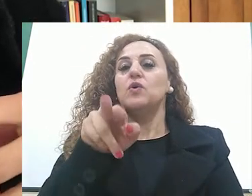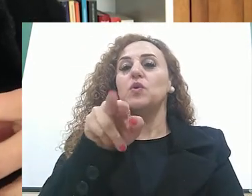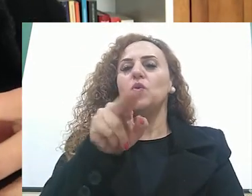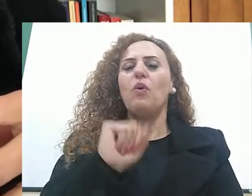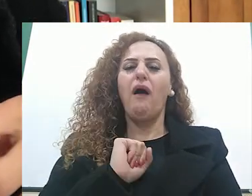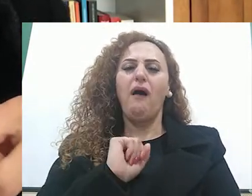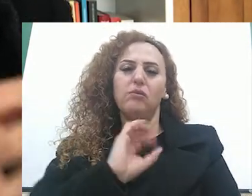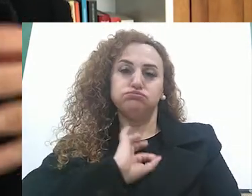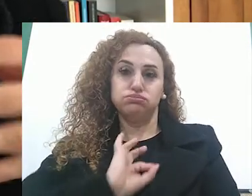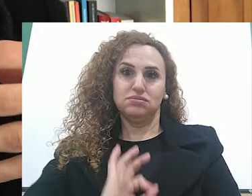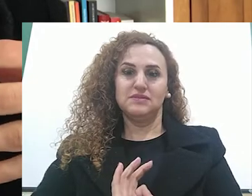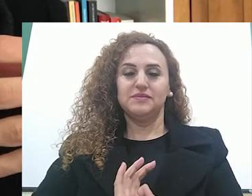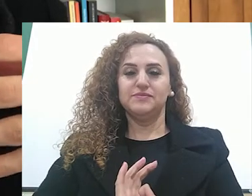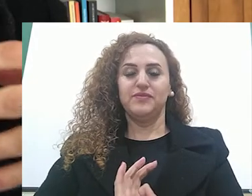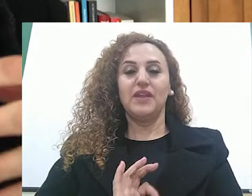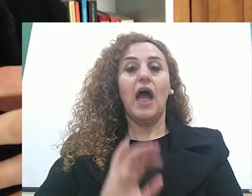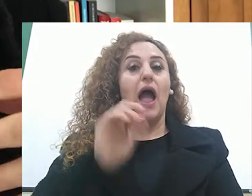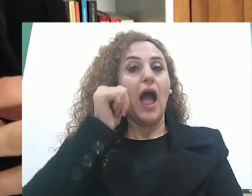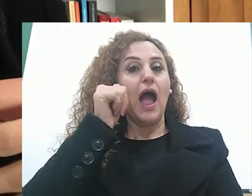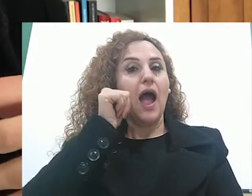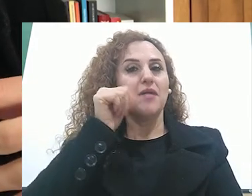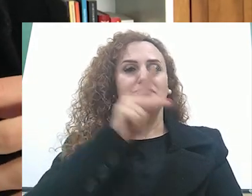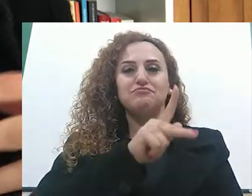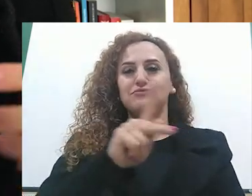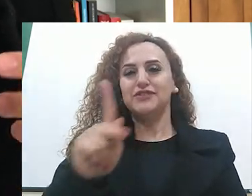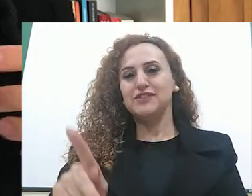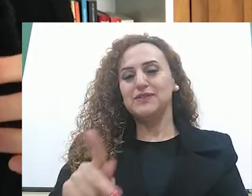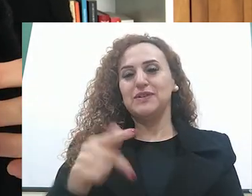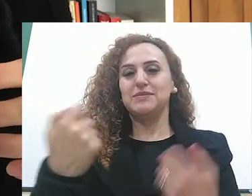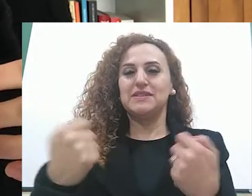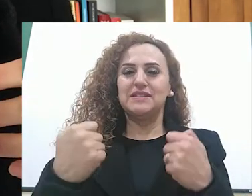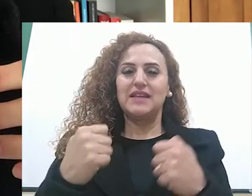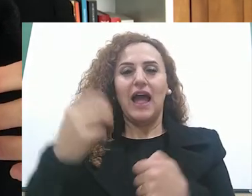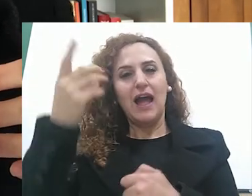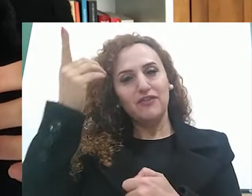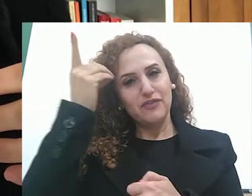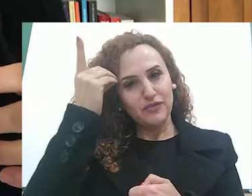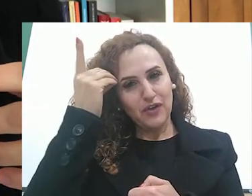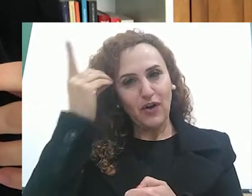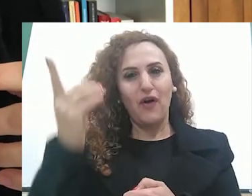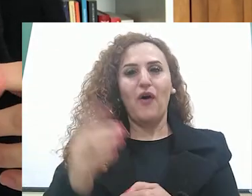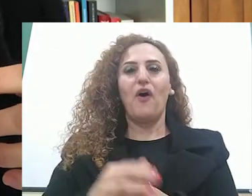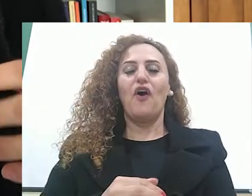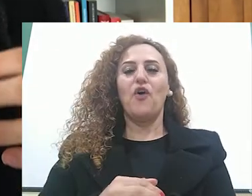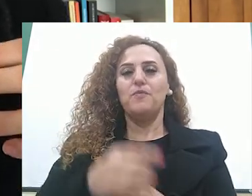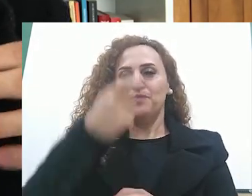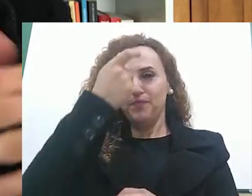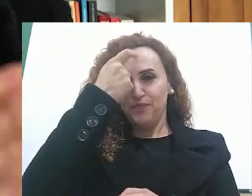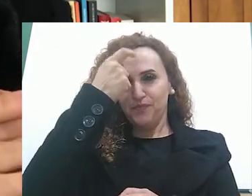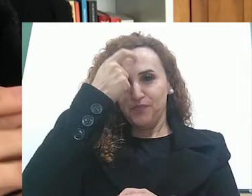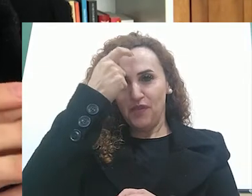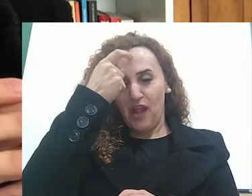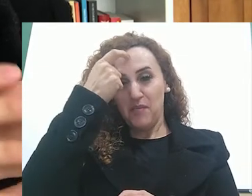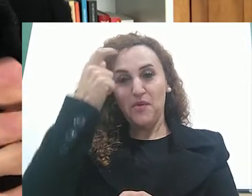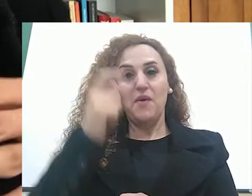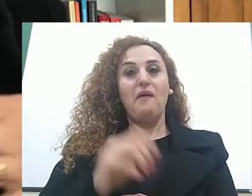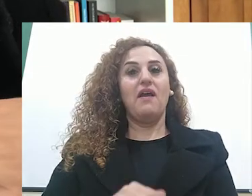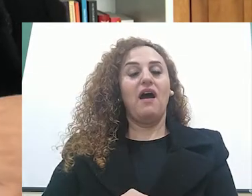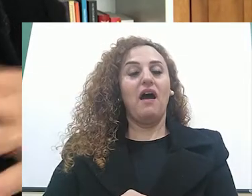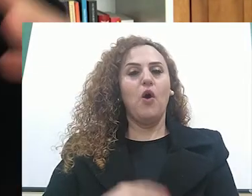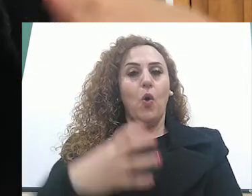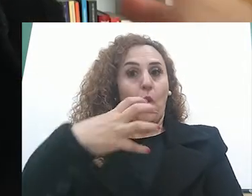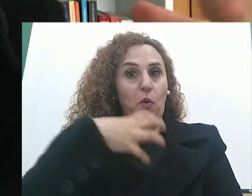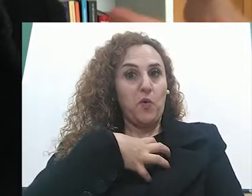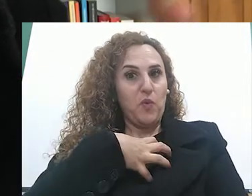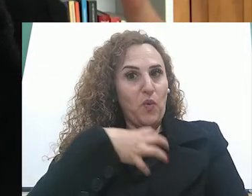sacerdócio. Então a professora teria que ser alguém que teria lá um caráter, uma moral elevada, ela